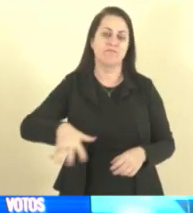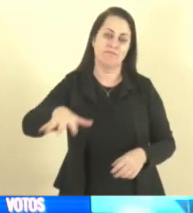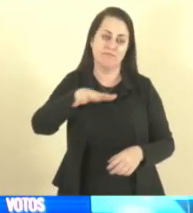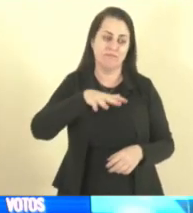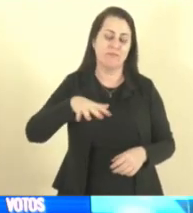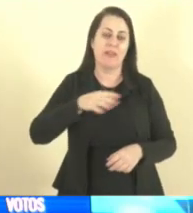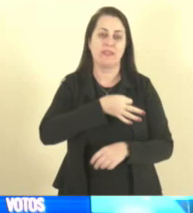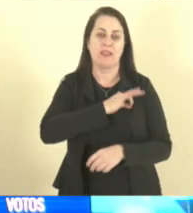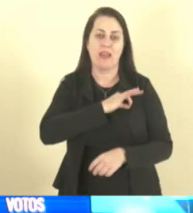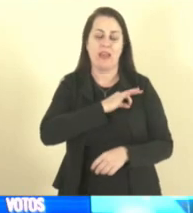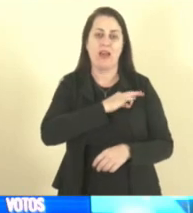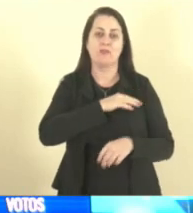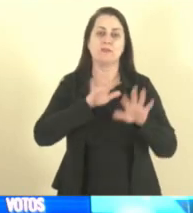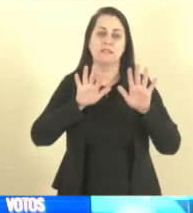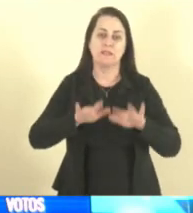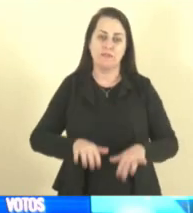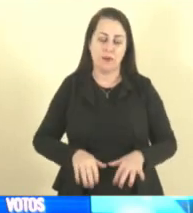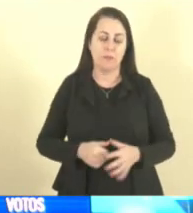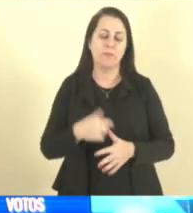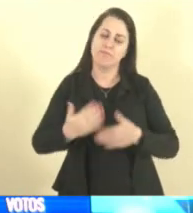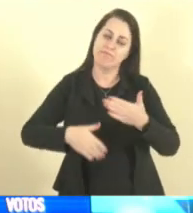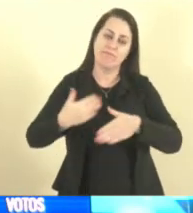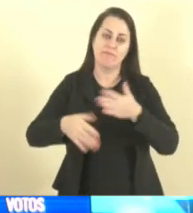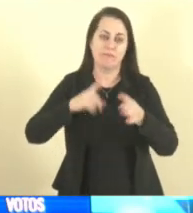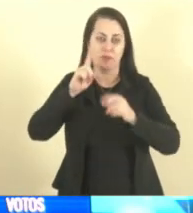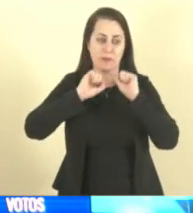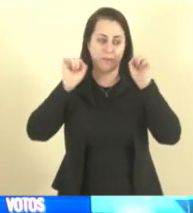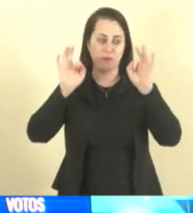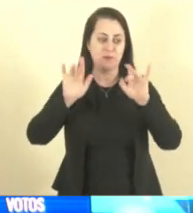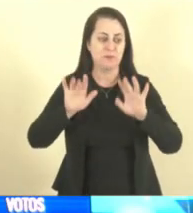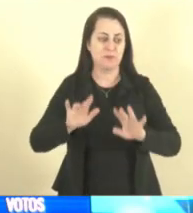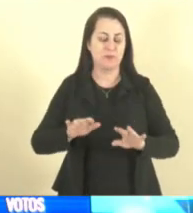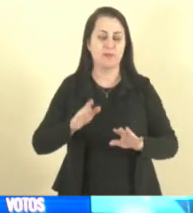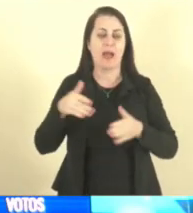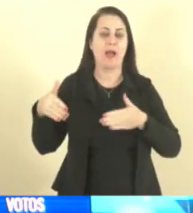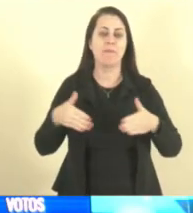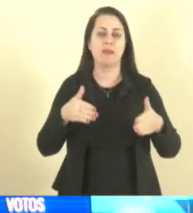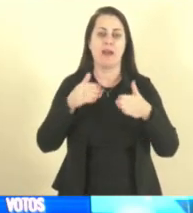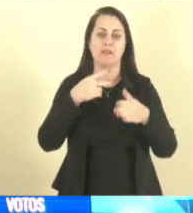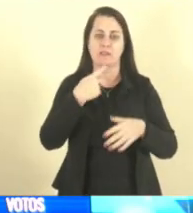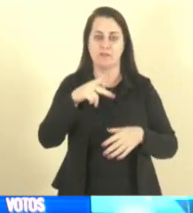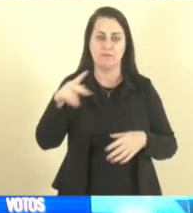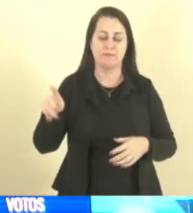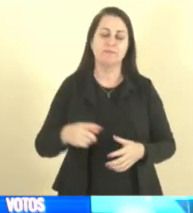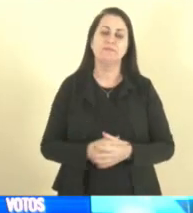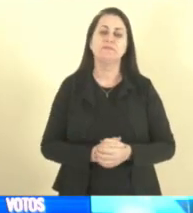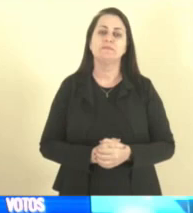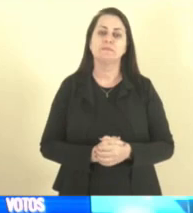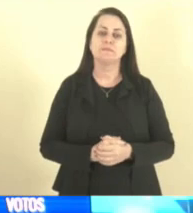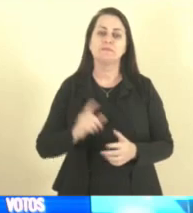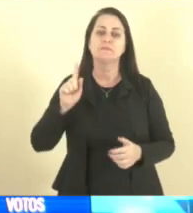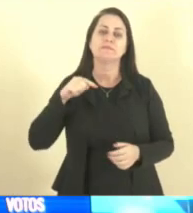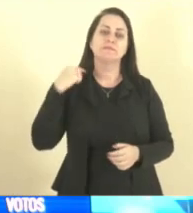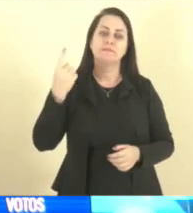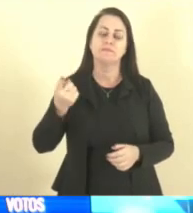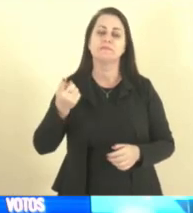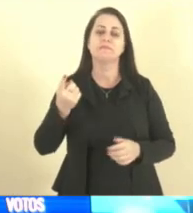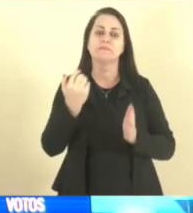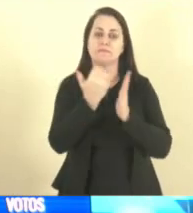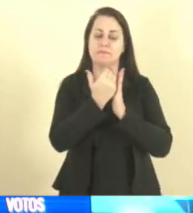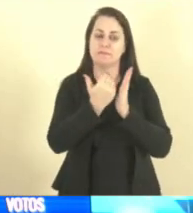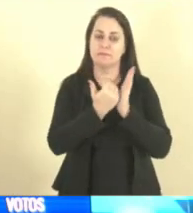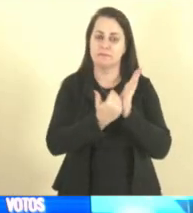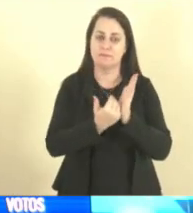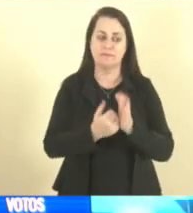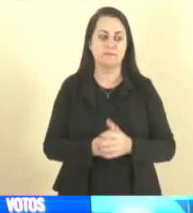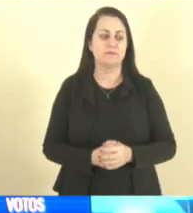delegados de polícia, escrivãos, por aí vai. Então, Deus abençoe a caminhada de vocês. O próximo item da pauta